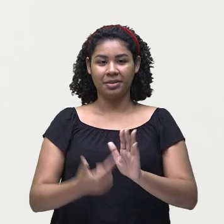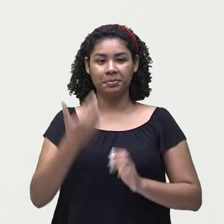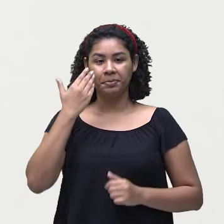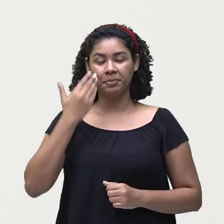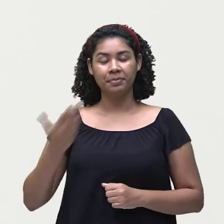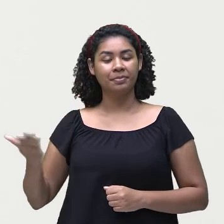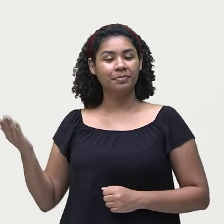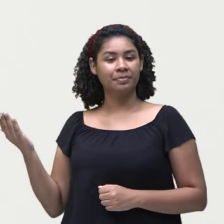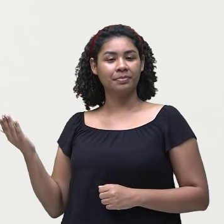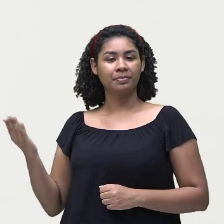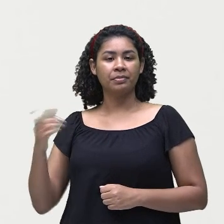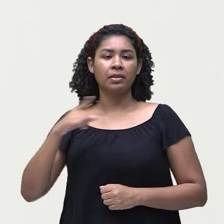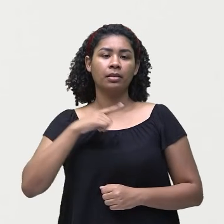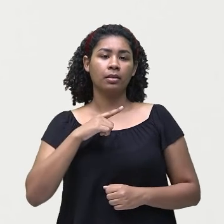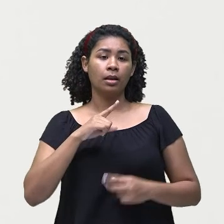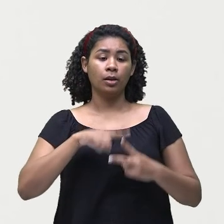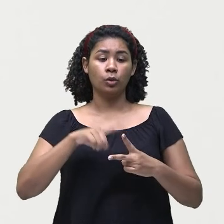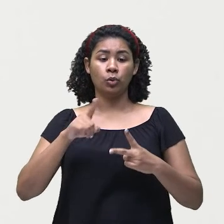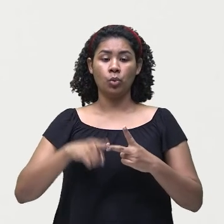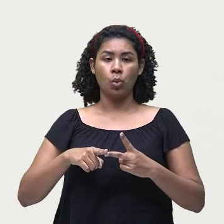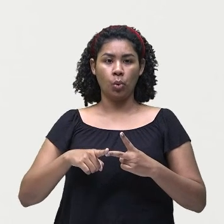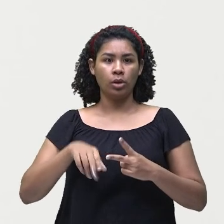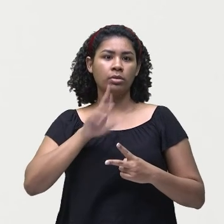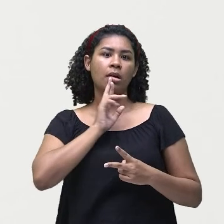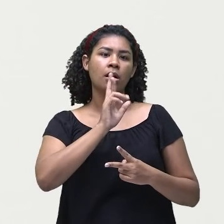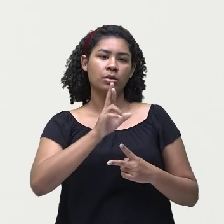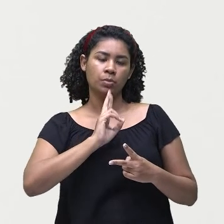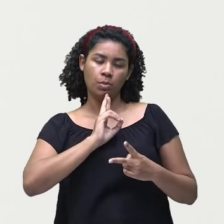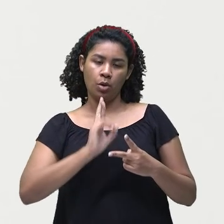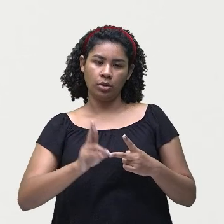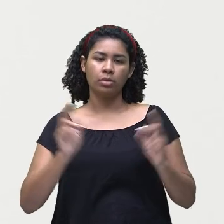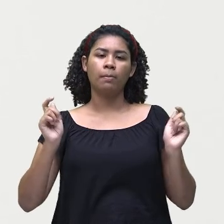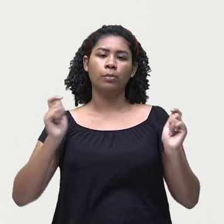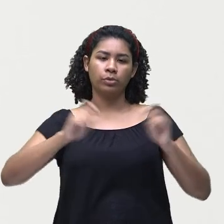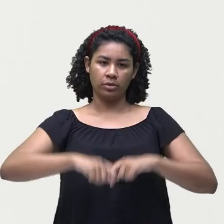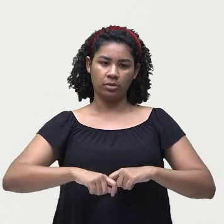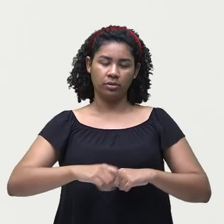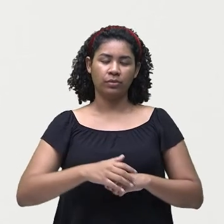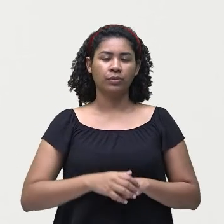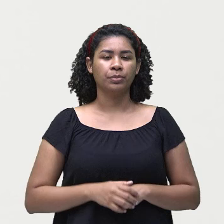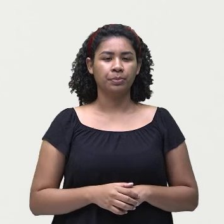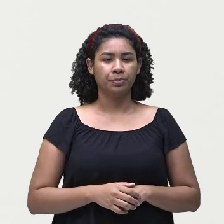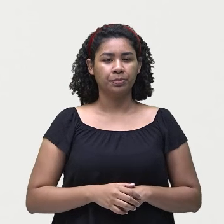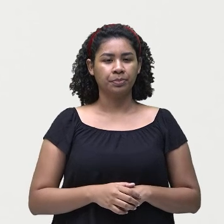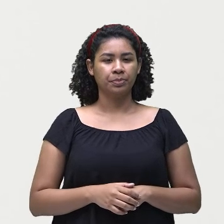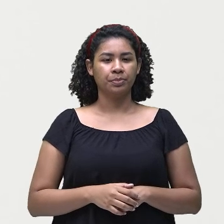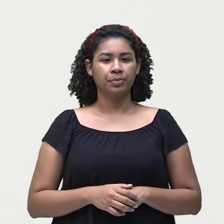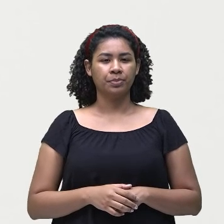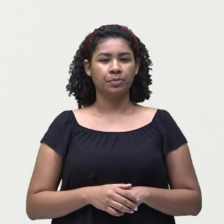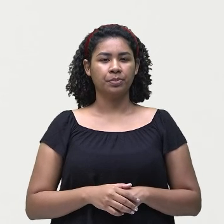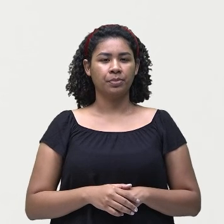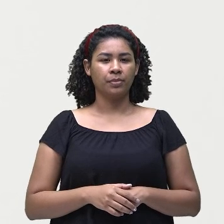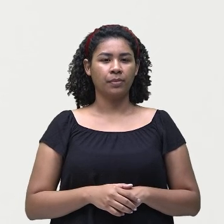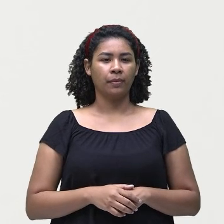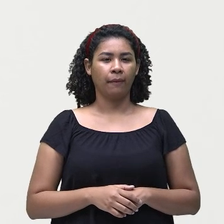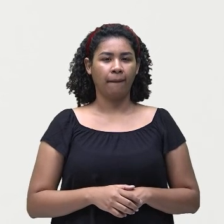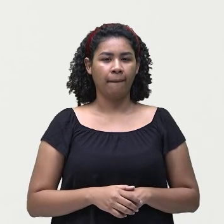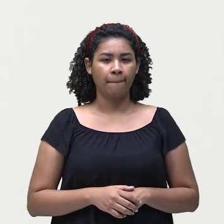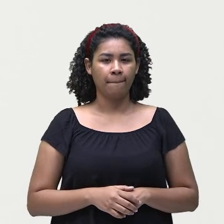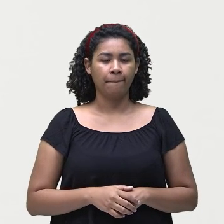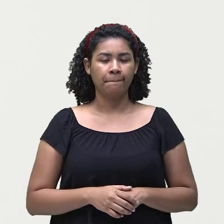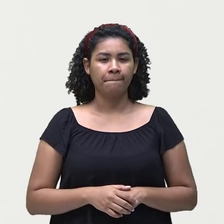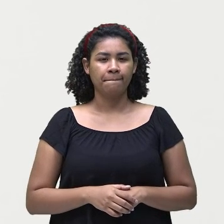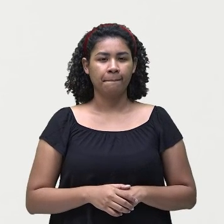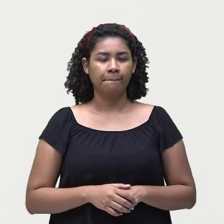Nós temos dois tipos de respostas aí, como a gente tá vendo. Short answers. Short